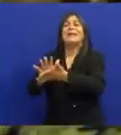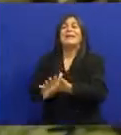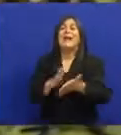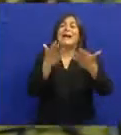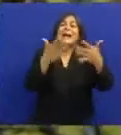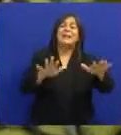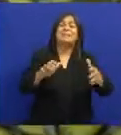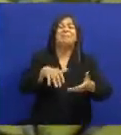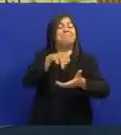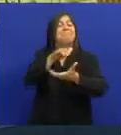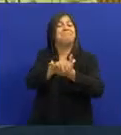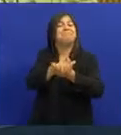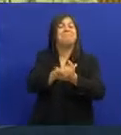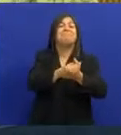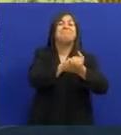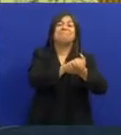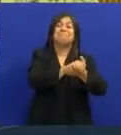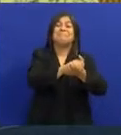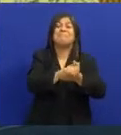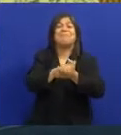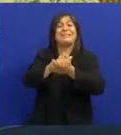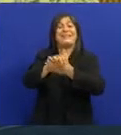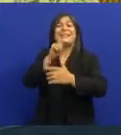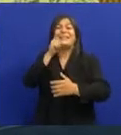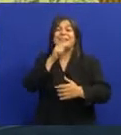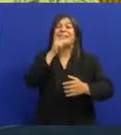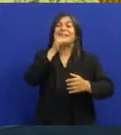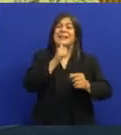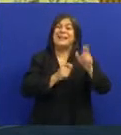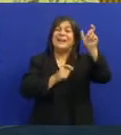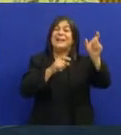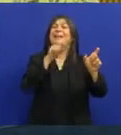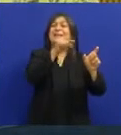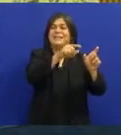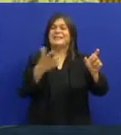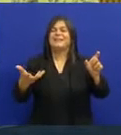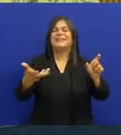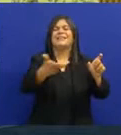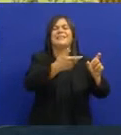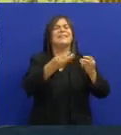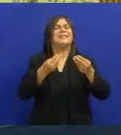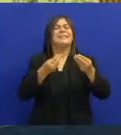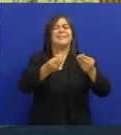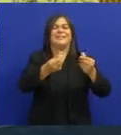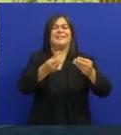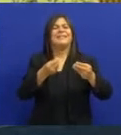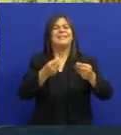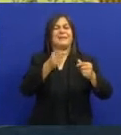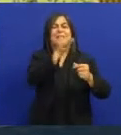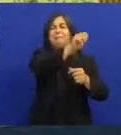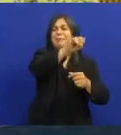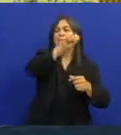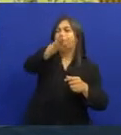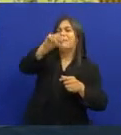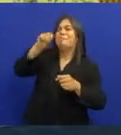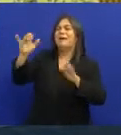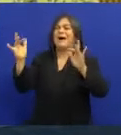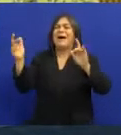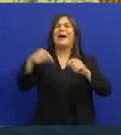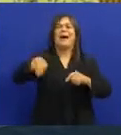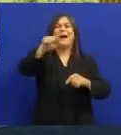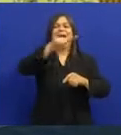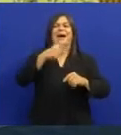ela não quer casar A Maria me lembra a Rosa Bela Moça que namorava todo